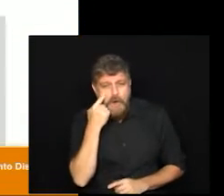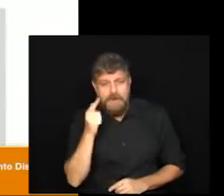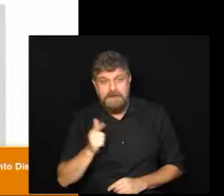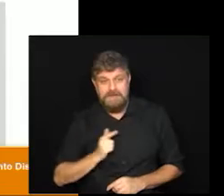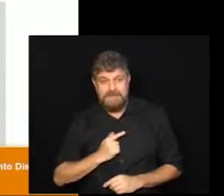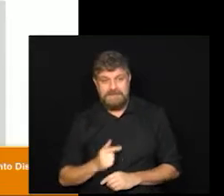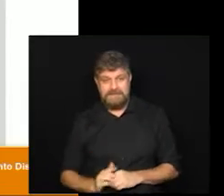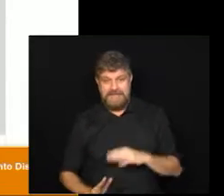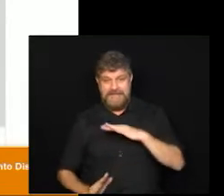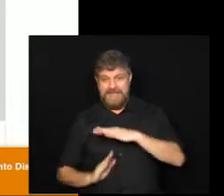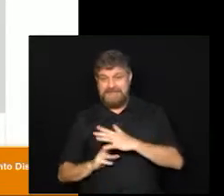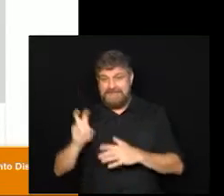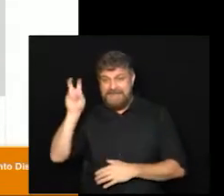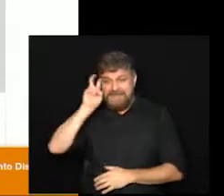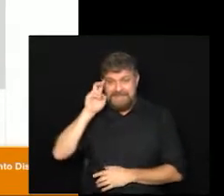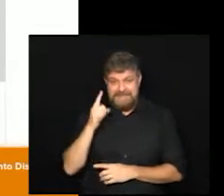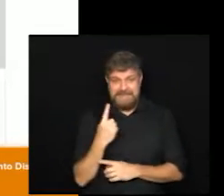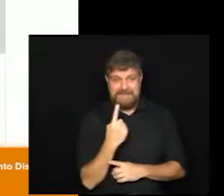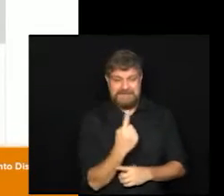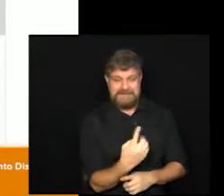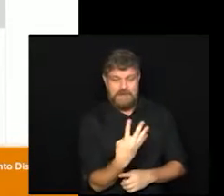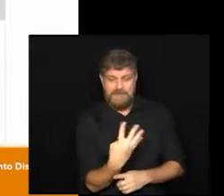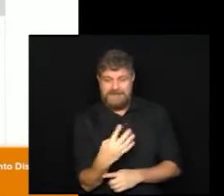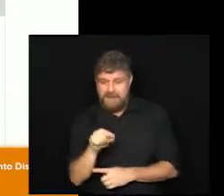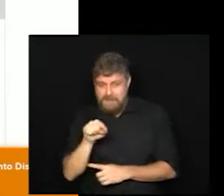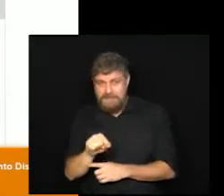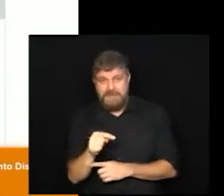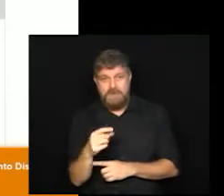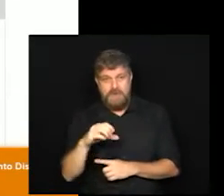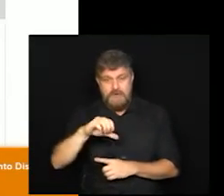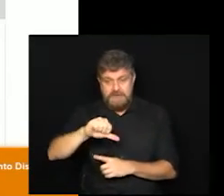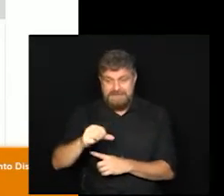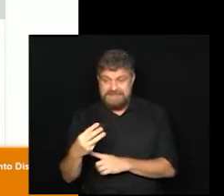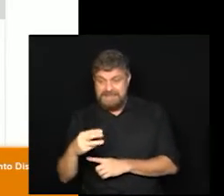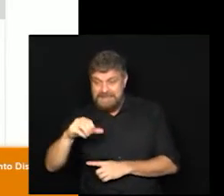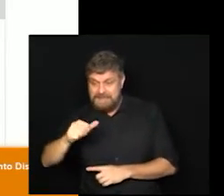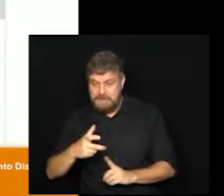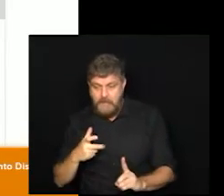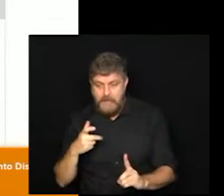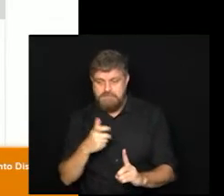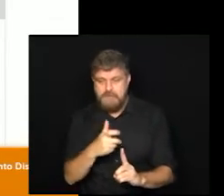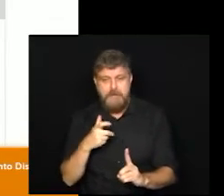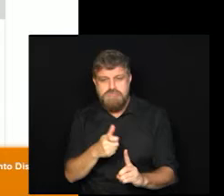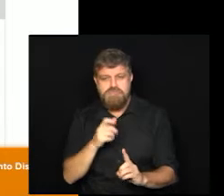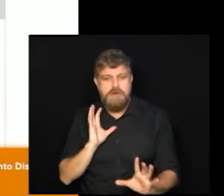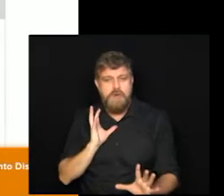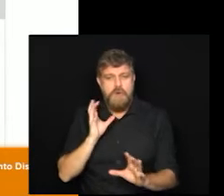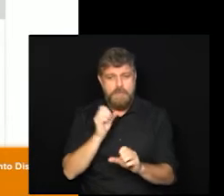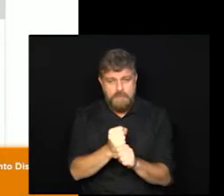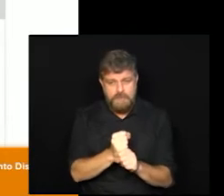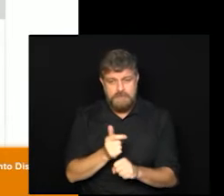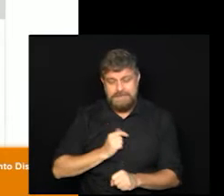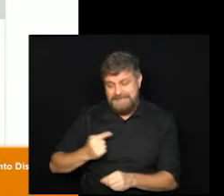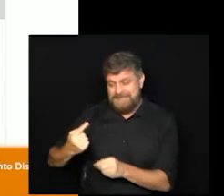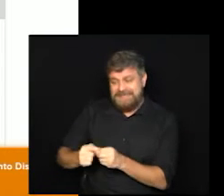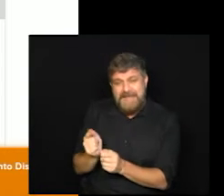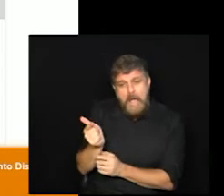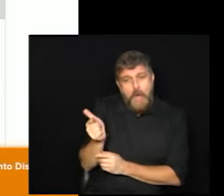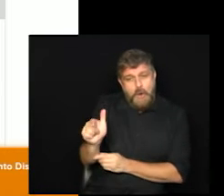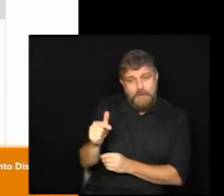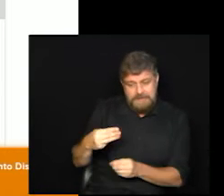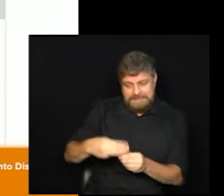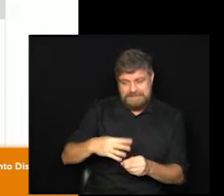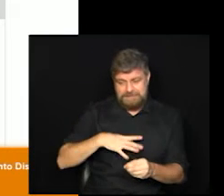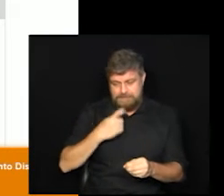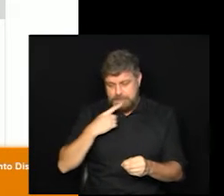que foram até quinta-feira 144.939 doses no total. As outras cidades aqui da